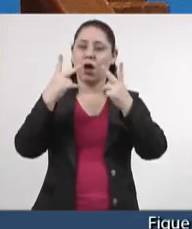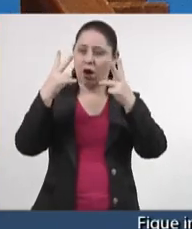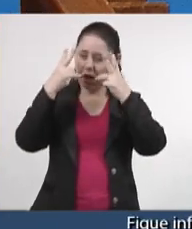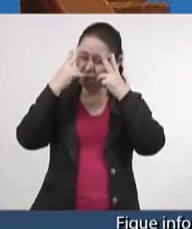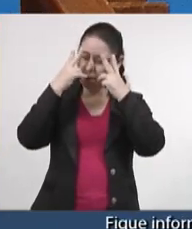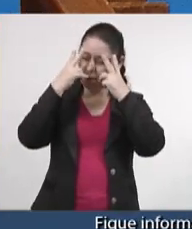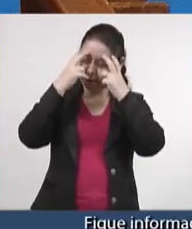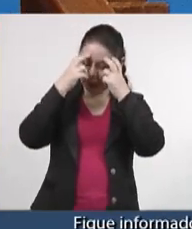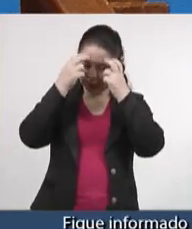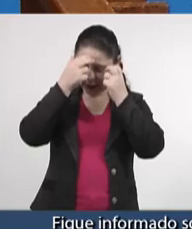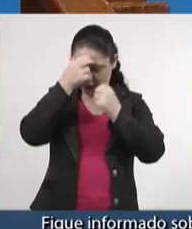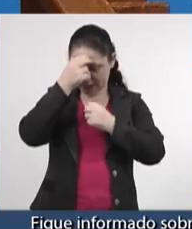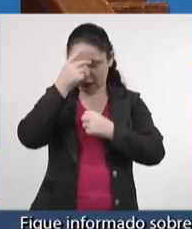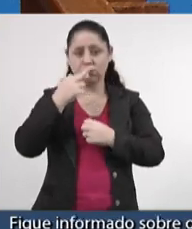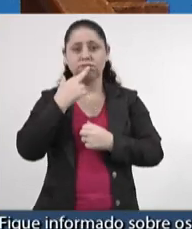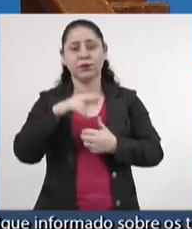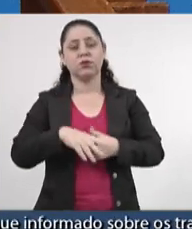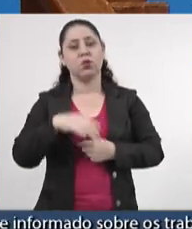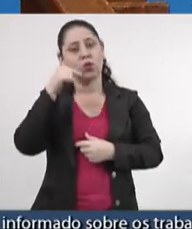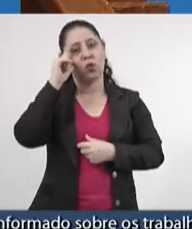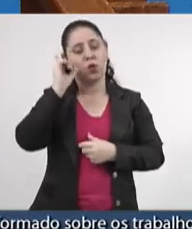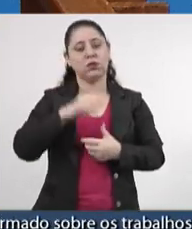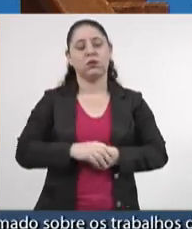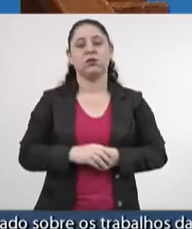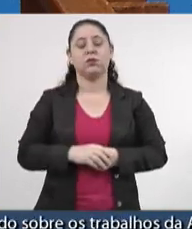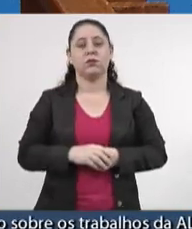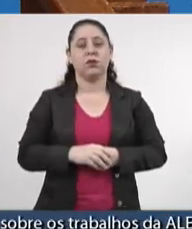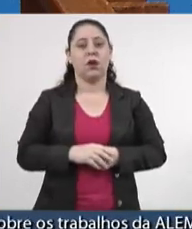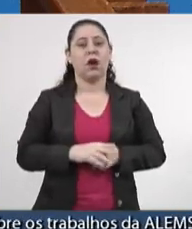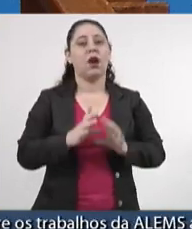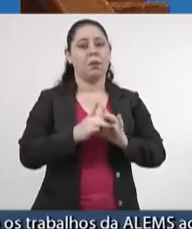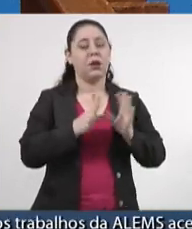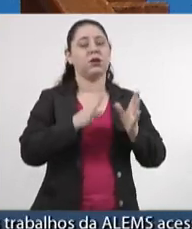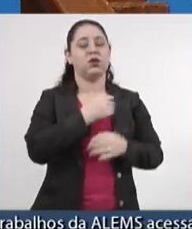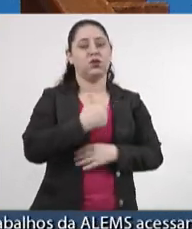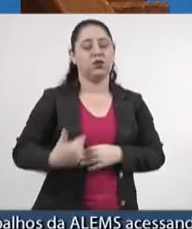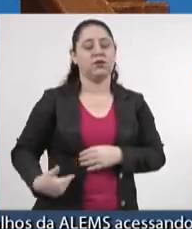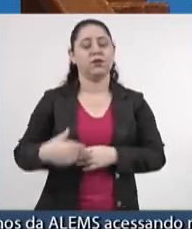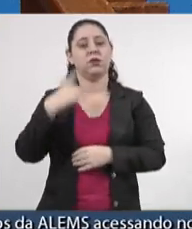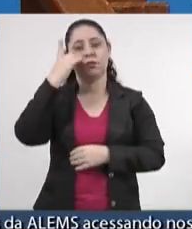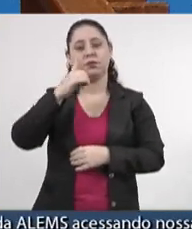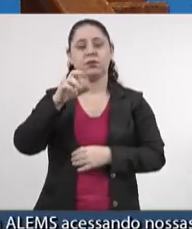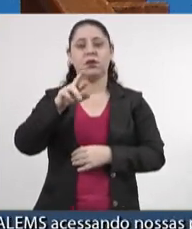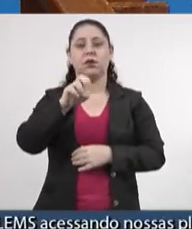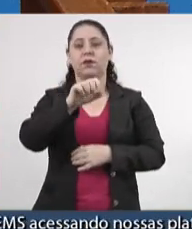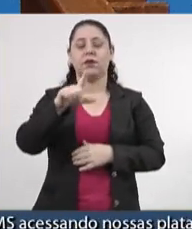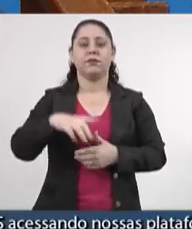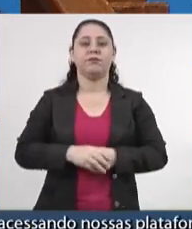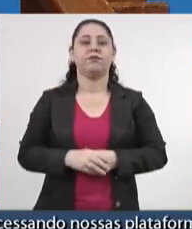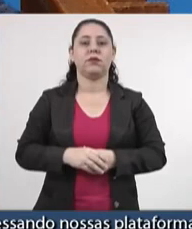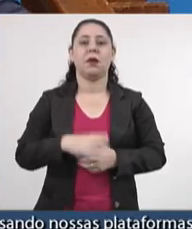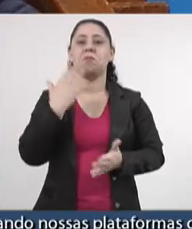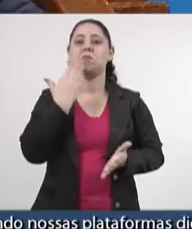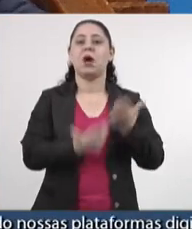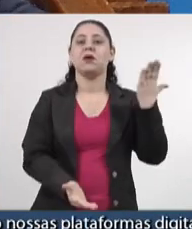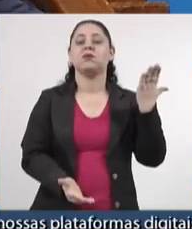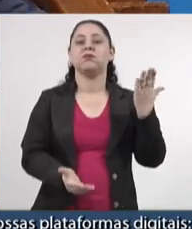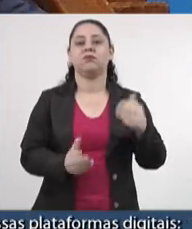crítico. Ontem, essa casa, com aval do governo, deputado Rafael Tavares, sofreu uma derrota.